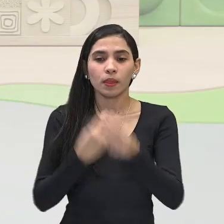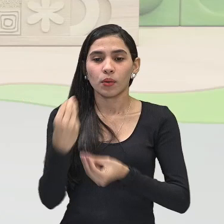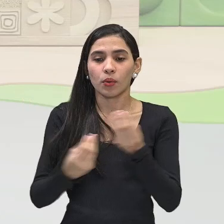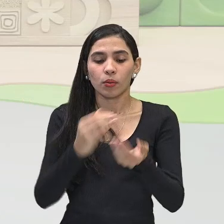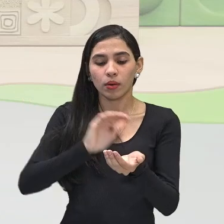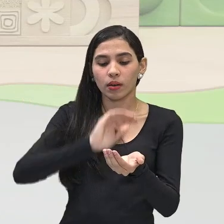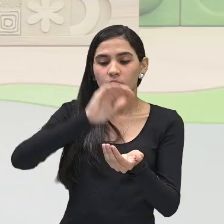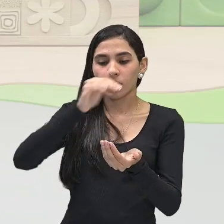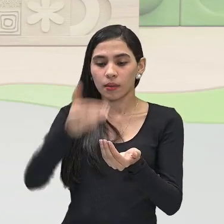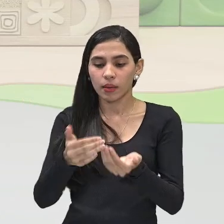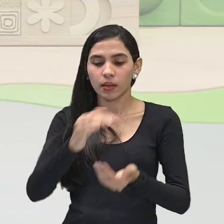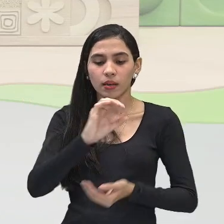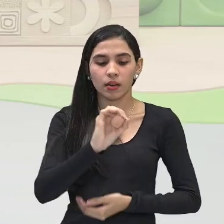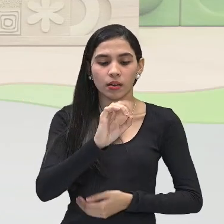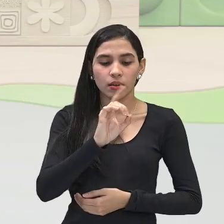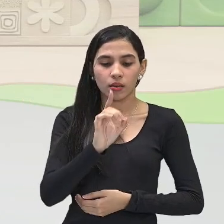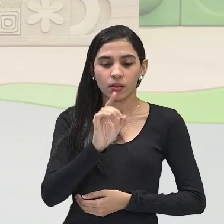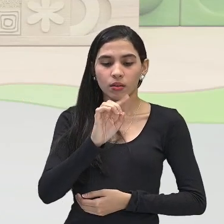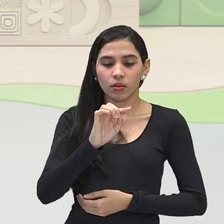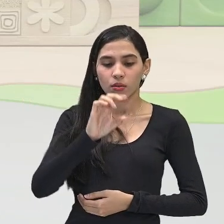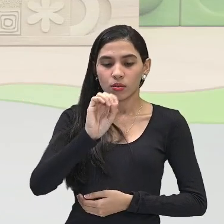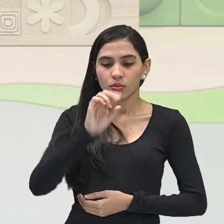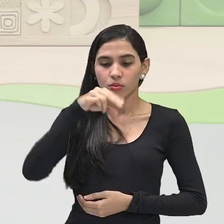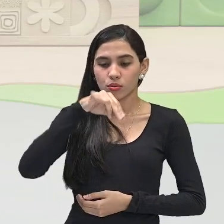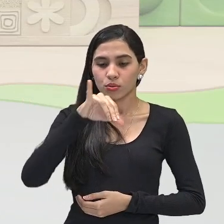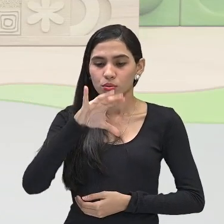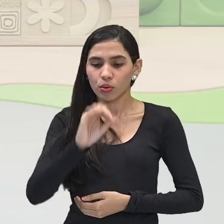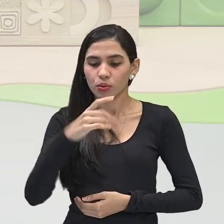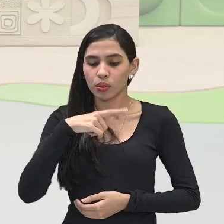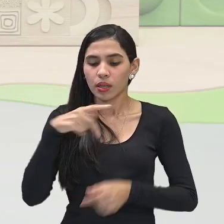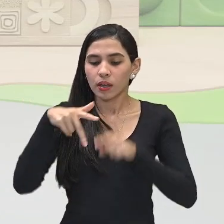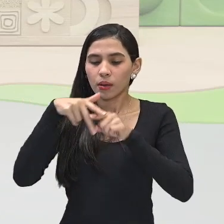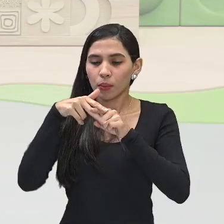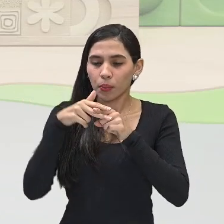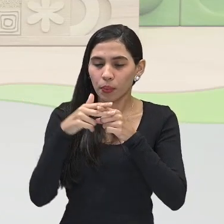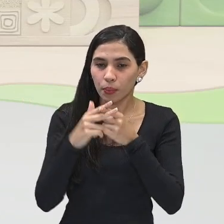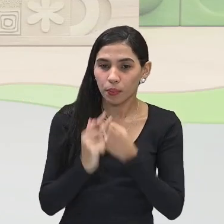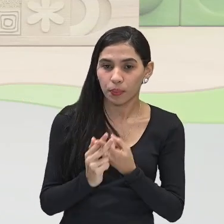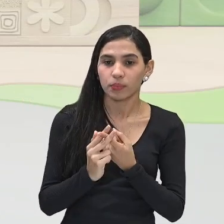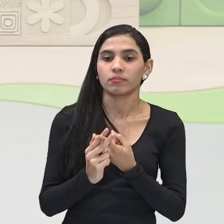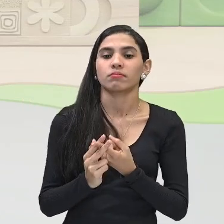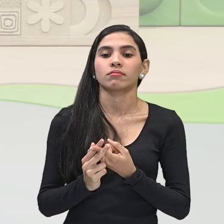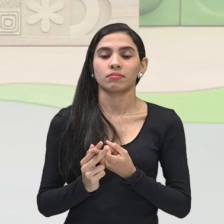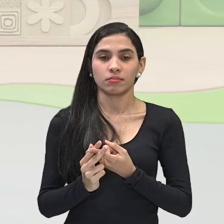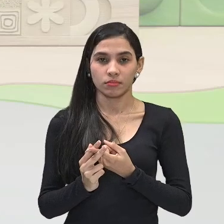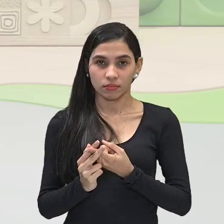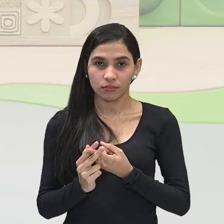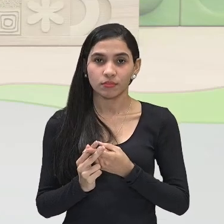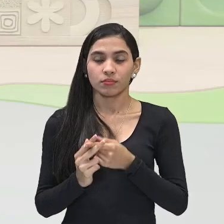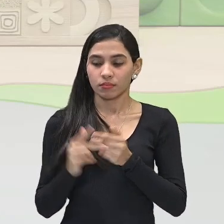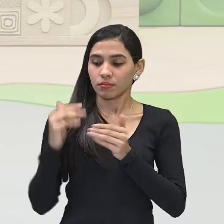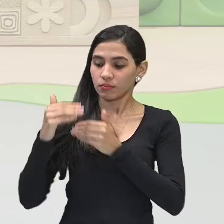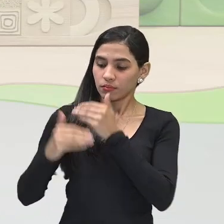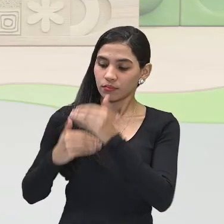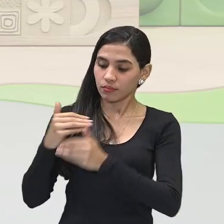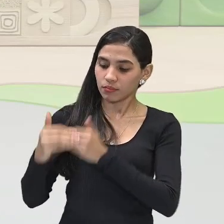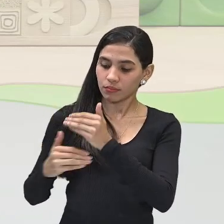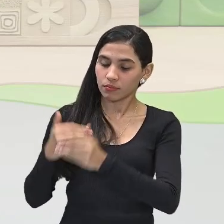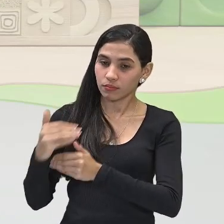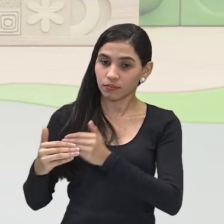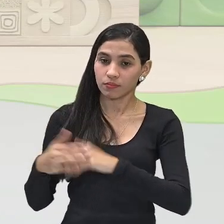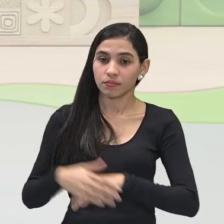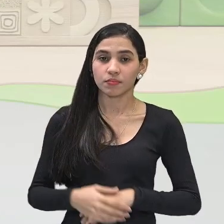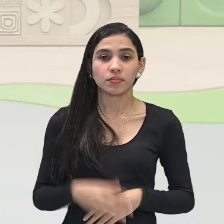de ozônio, ela tem se recuperado completamente, né, nas décadas aí que tem passado,